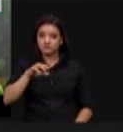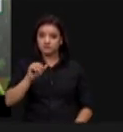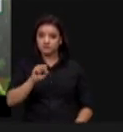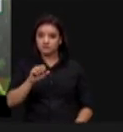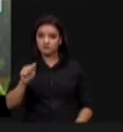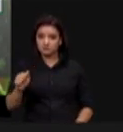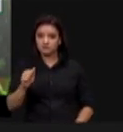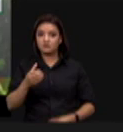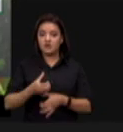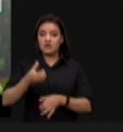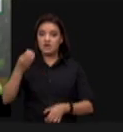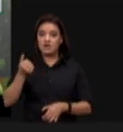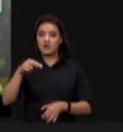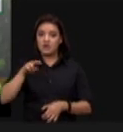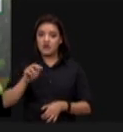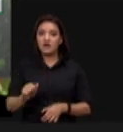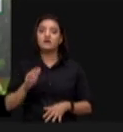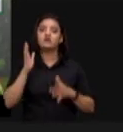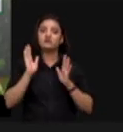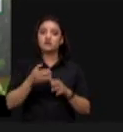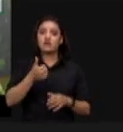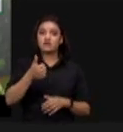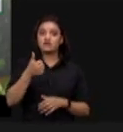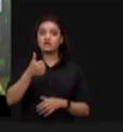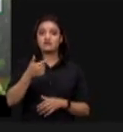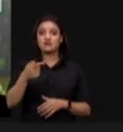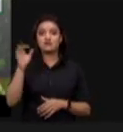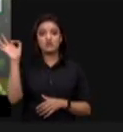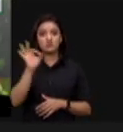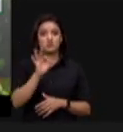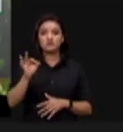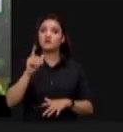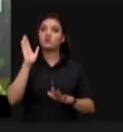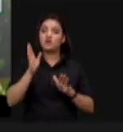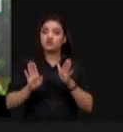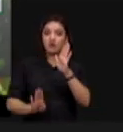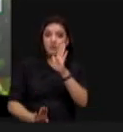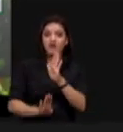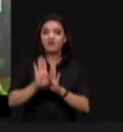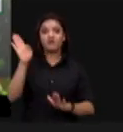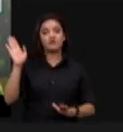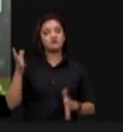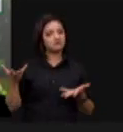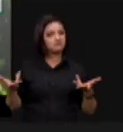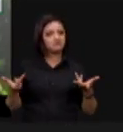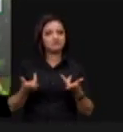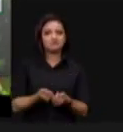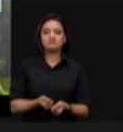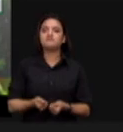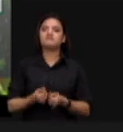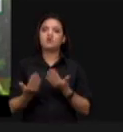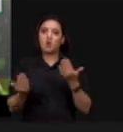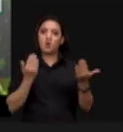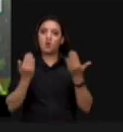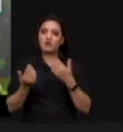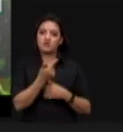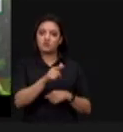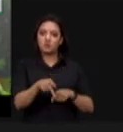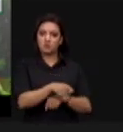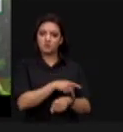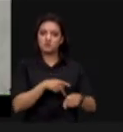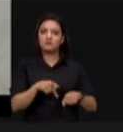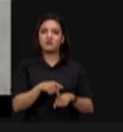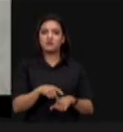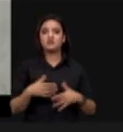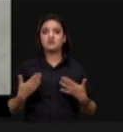representa 17% da matriz energética brasileira, é um avanço espetacular em relação aos países do mundo todo, que ficou muito atrás disso. e